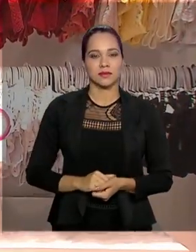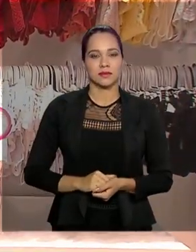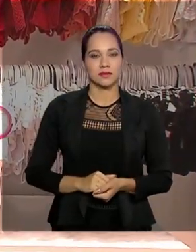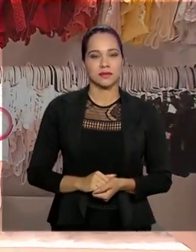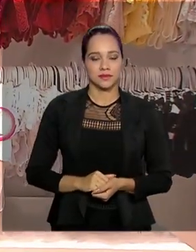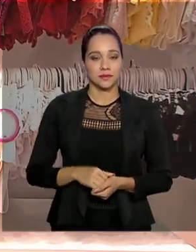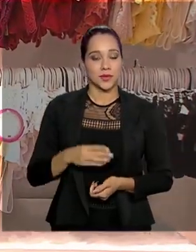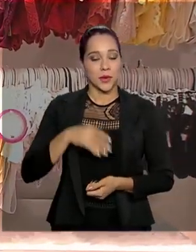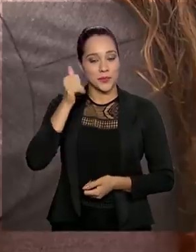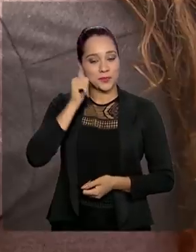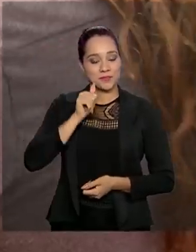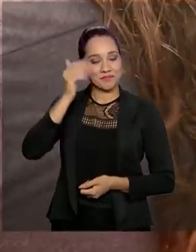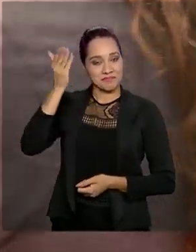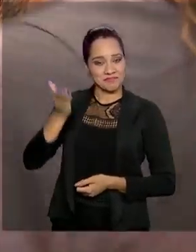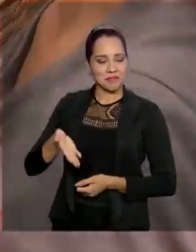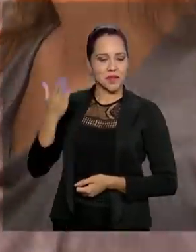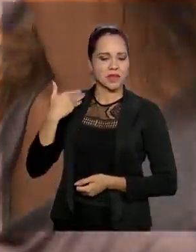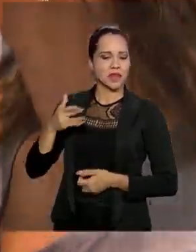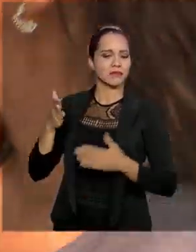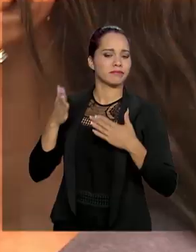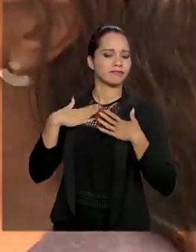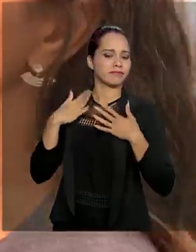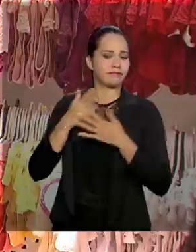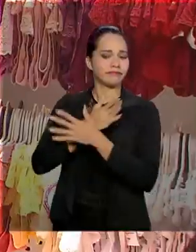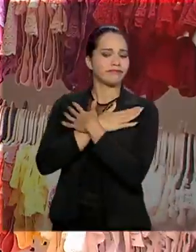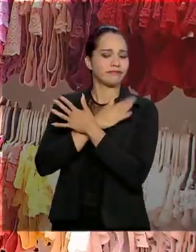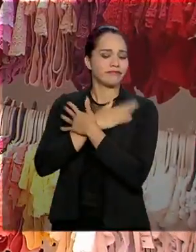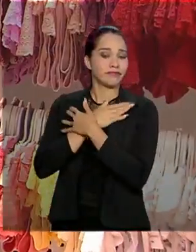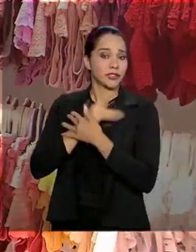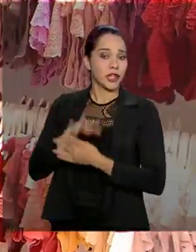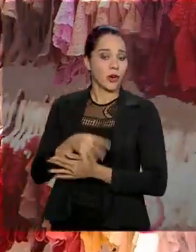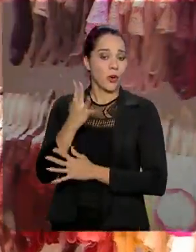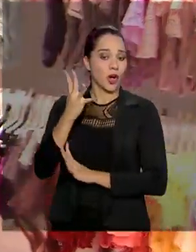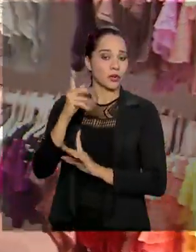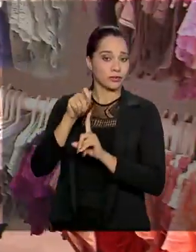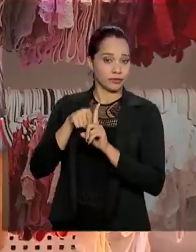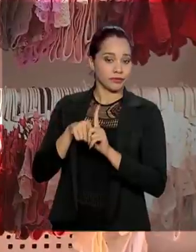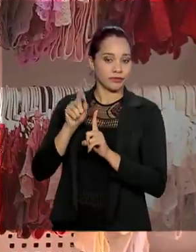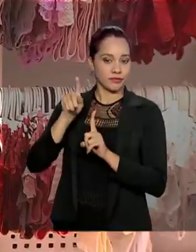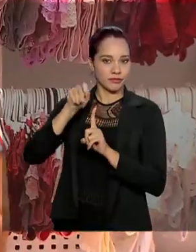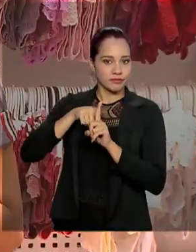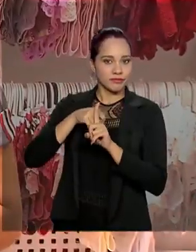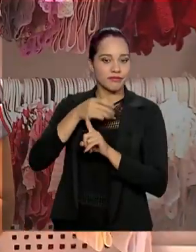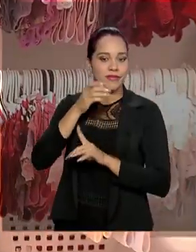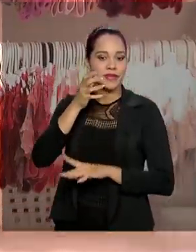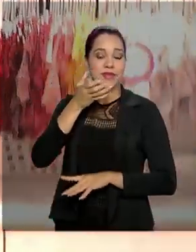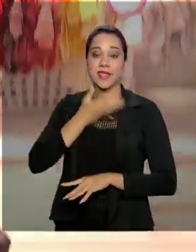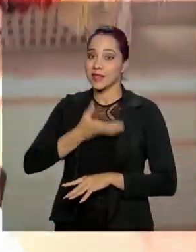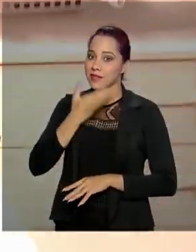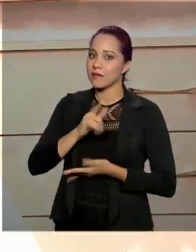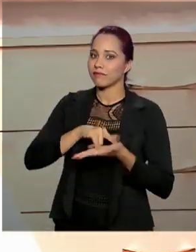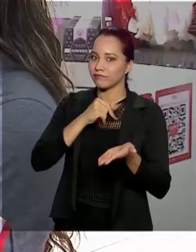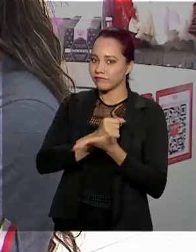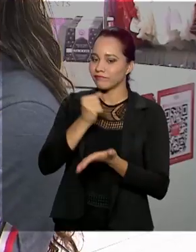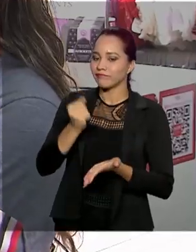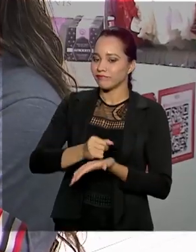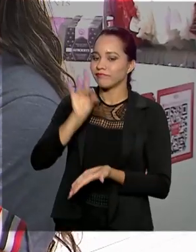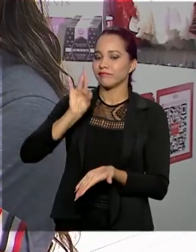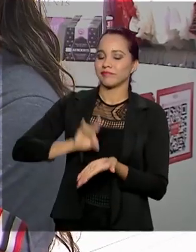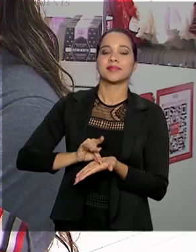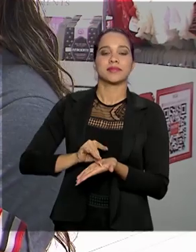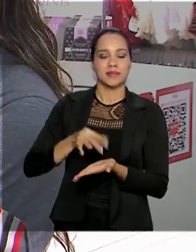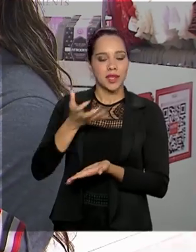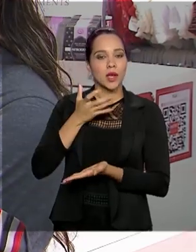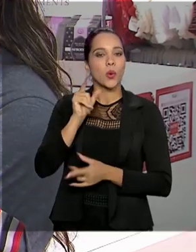Kelly Cristina estava desempregada há quatro meses, mas em dezembro foi contratada com carteira assinada. E